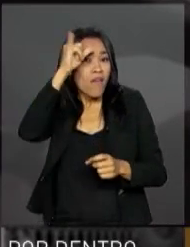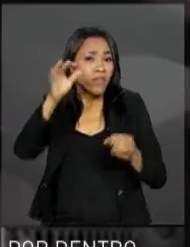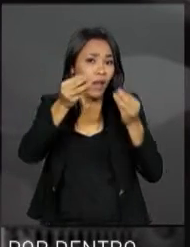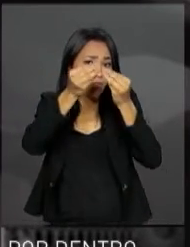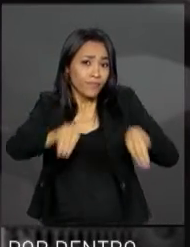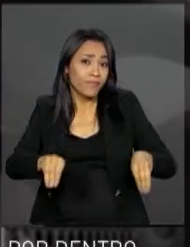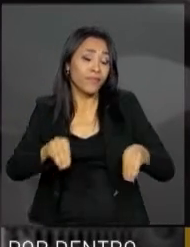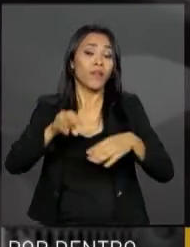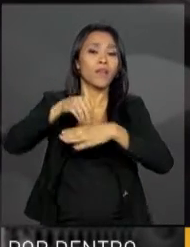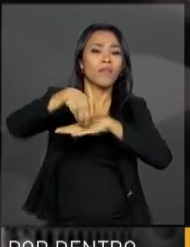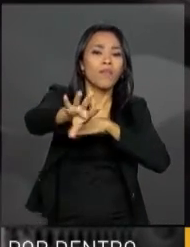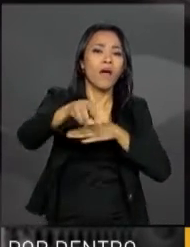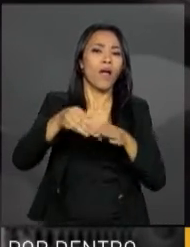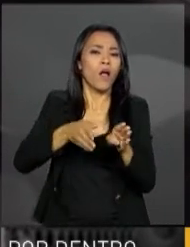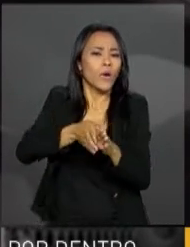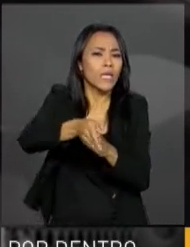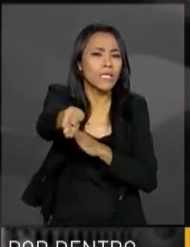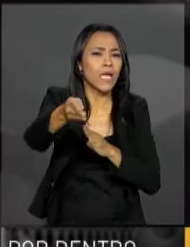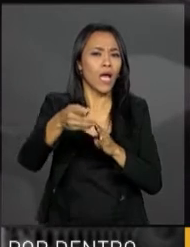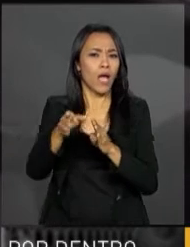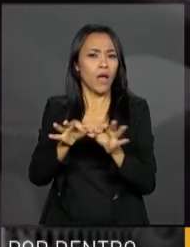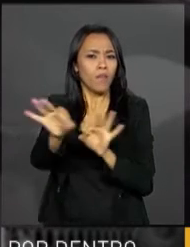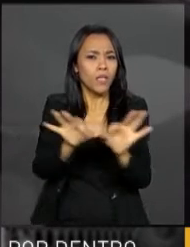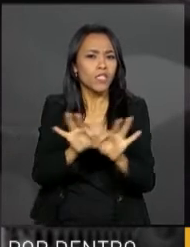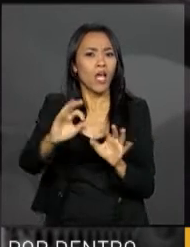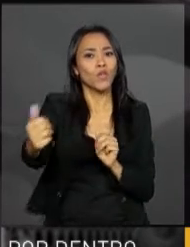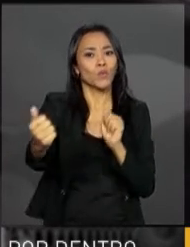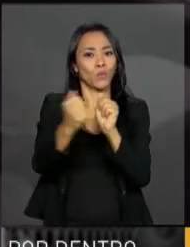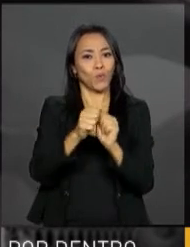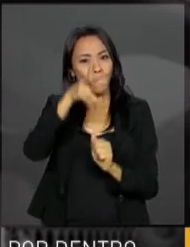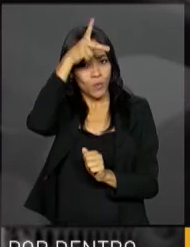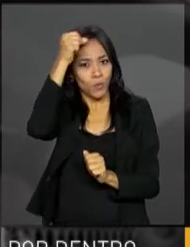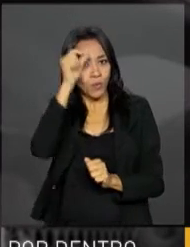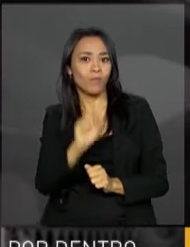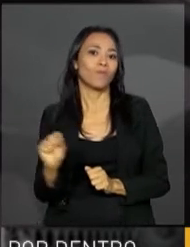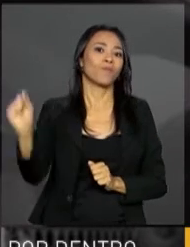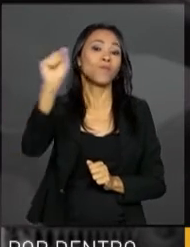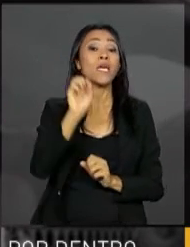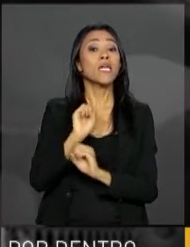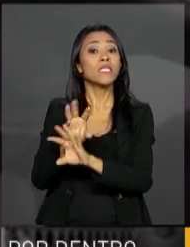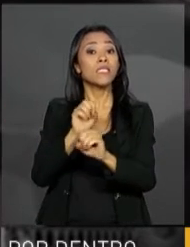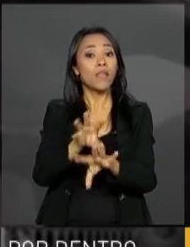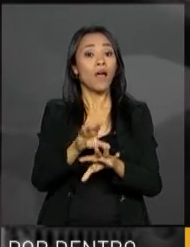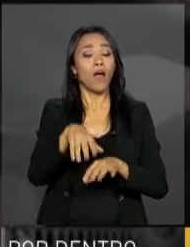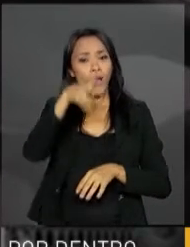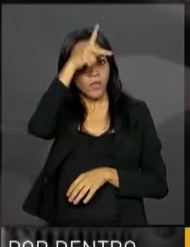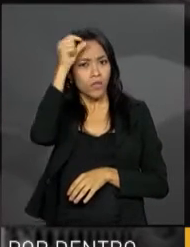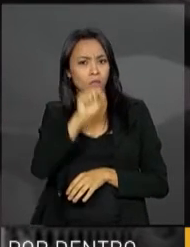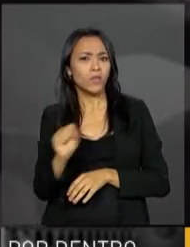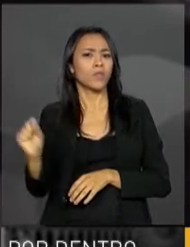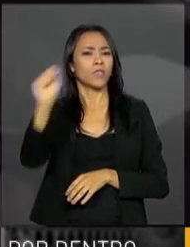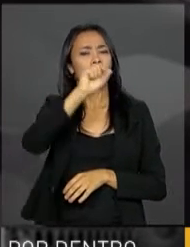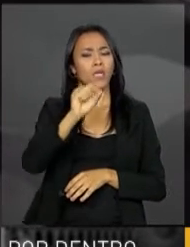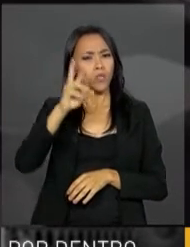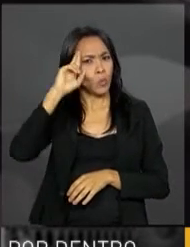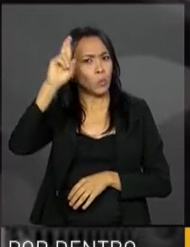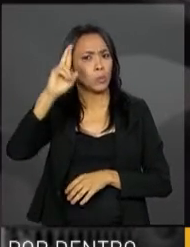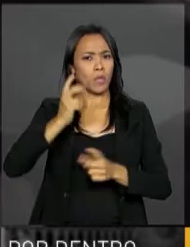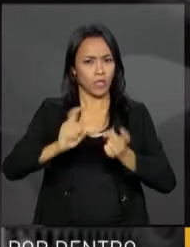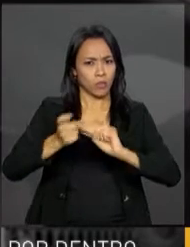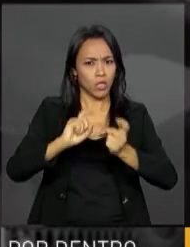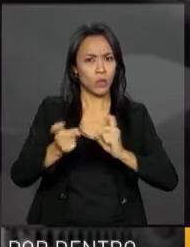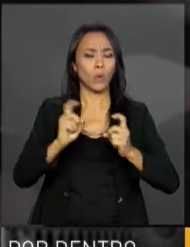educar, ajudar, planejar junto com o prefeito. Então ensinar o prefeito e os seus gestores financeiros e